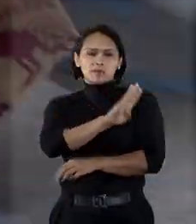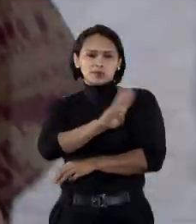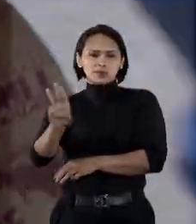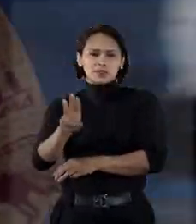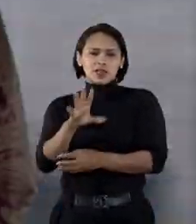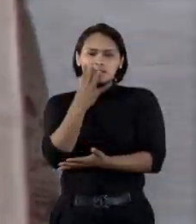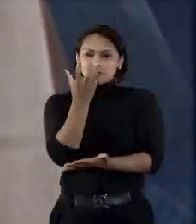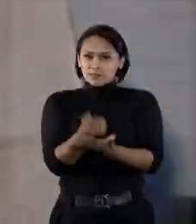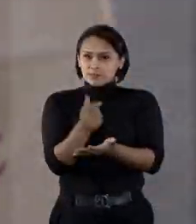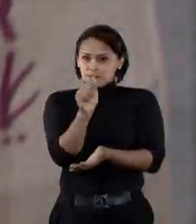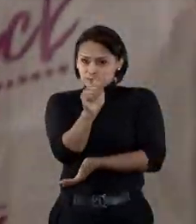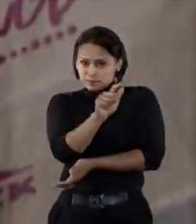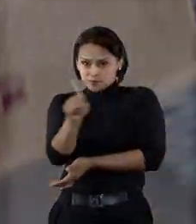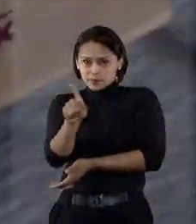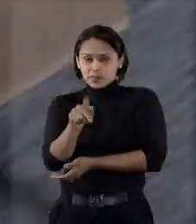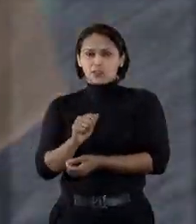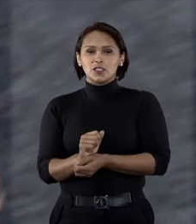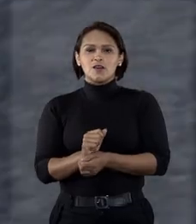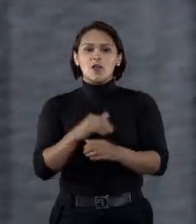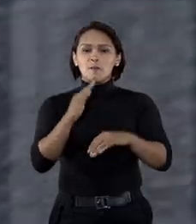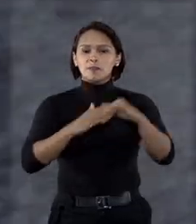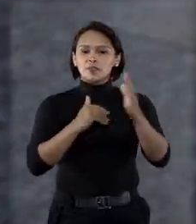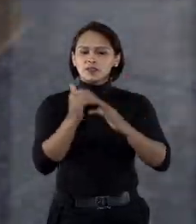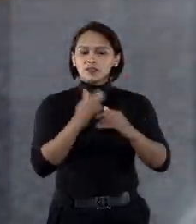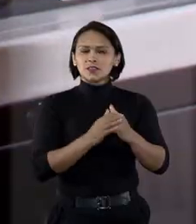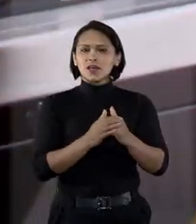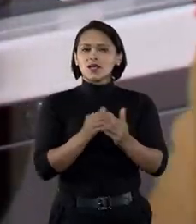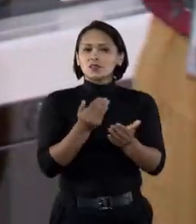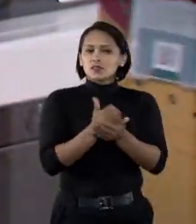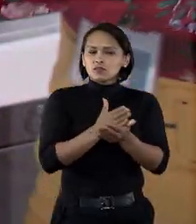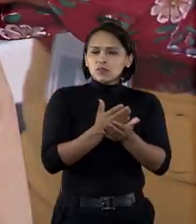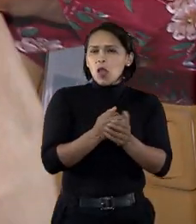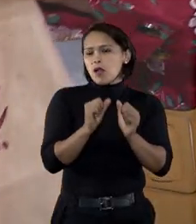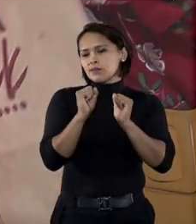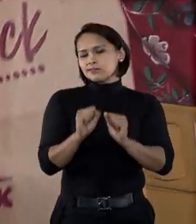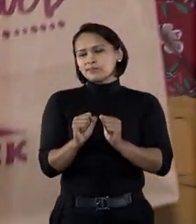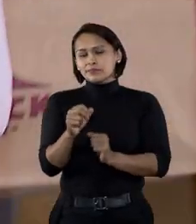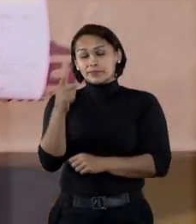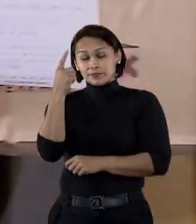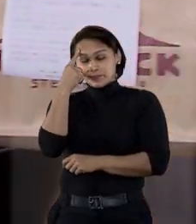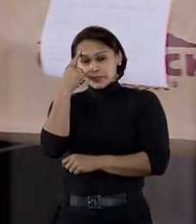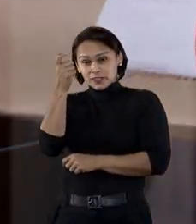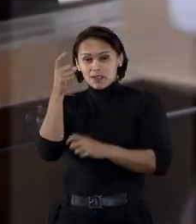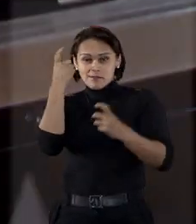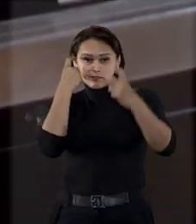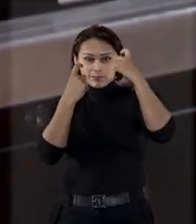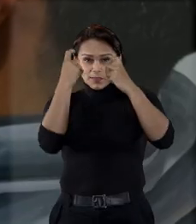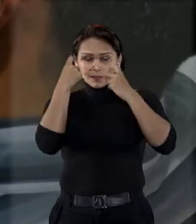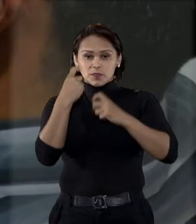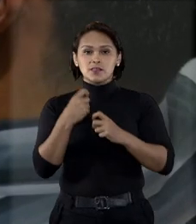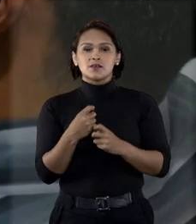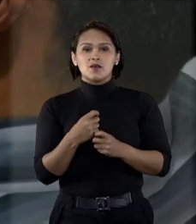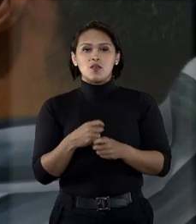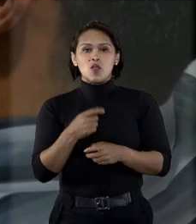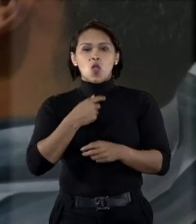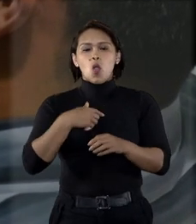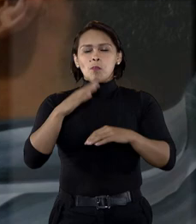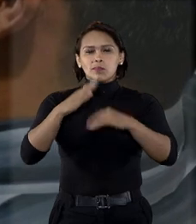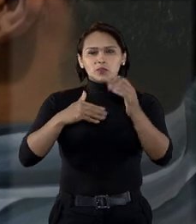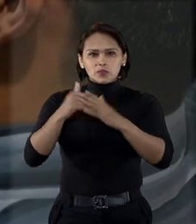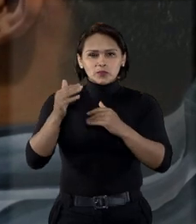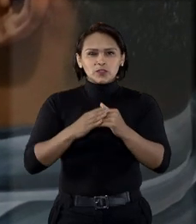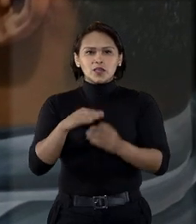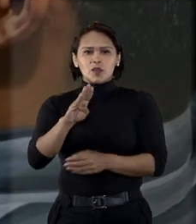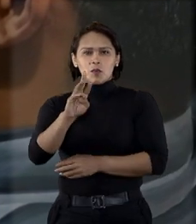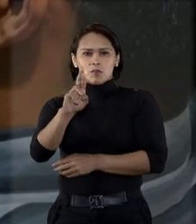por sites e aplicativos. Praticidade que algumas vezes pode trazer dor de cabeça. O designer gráfico